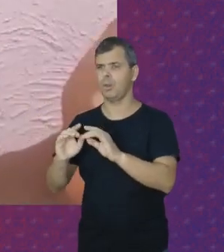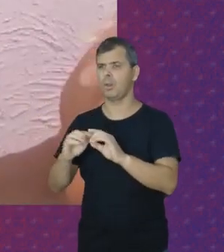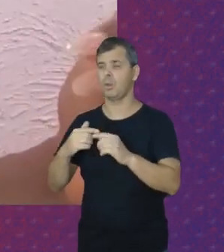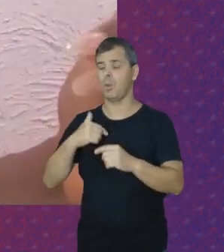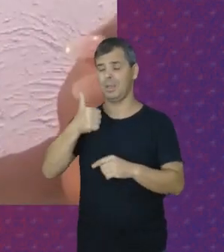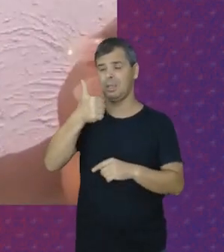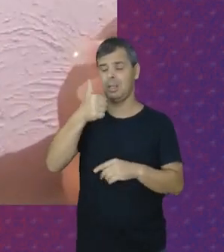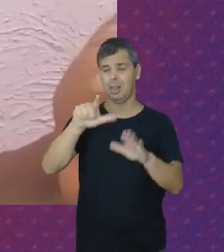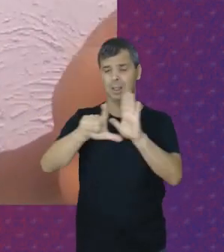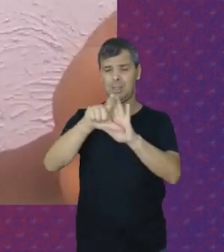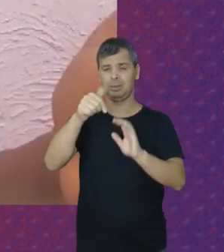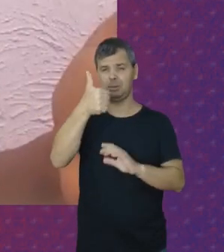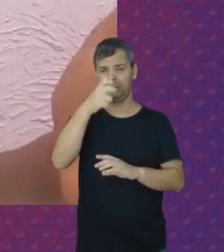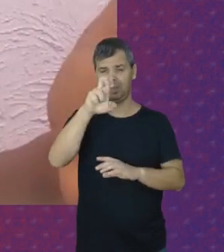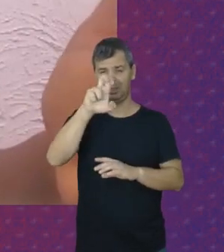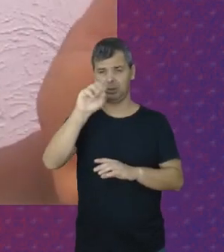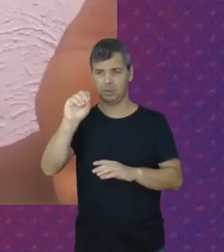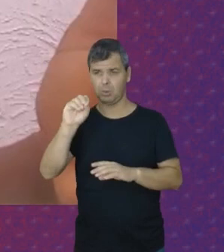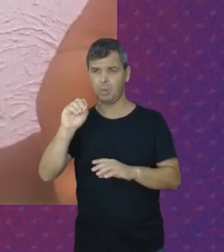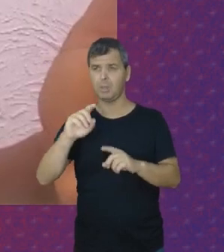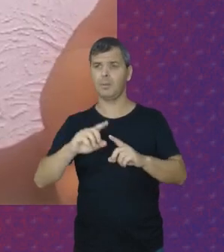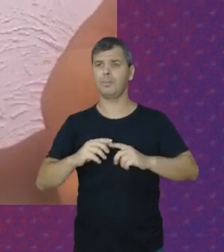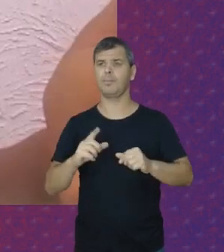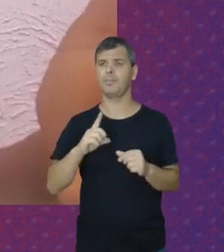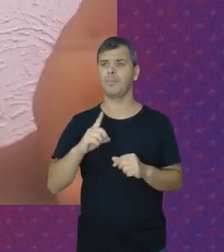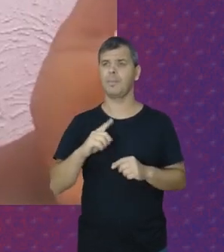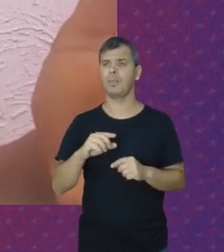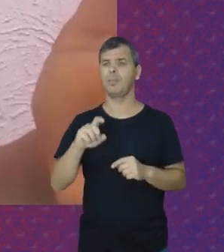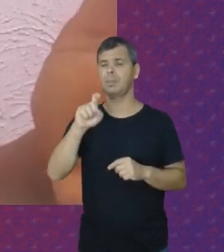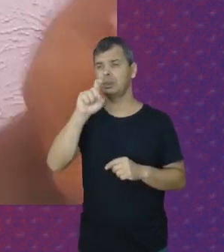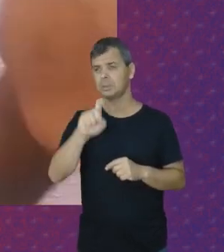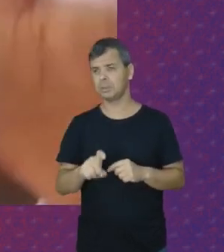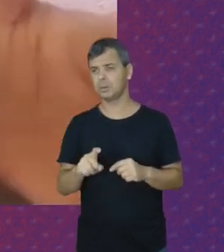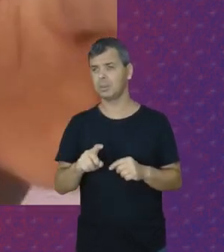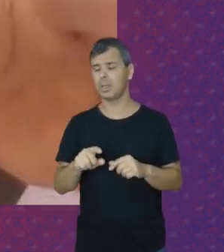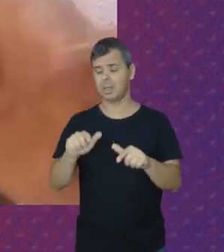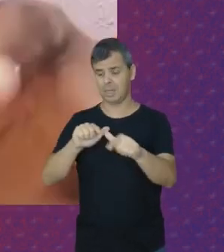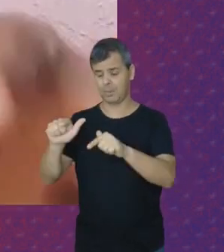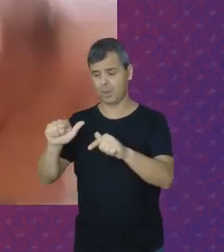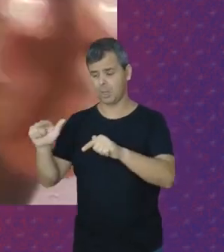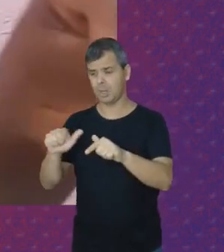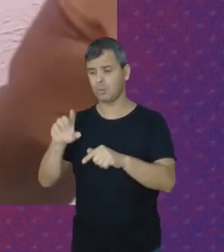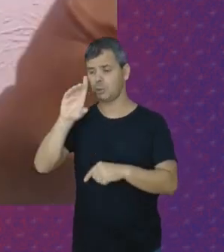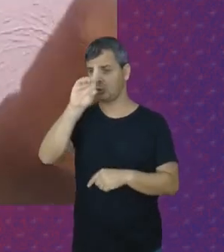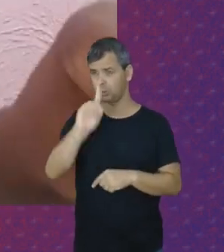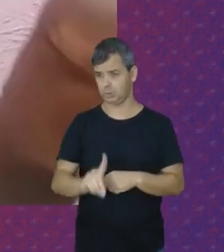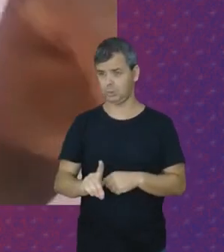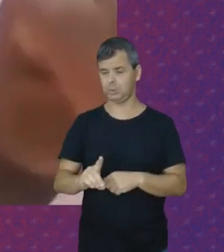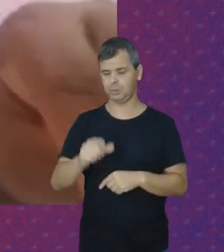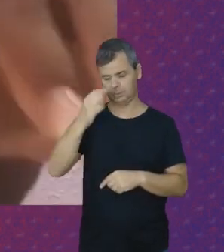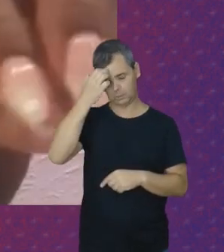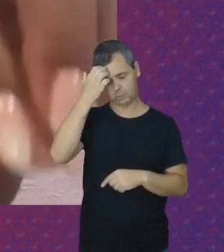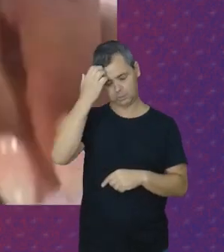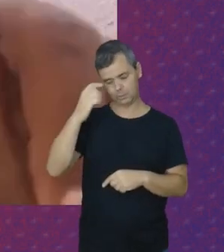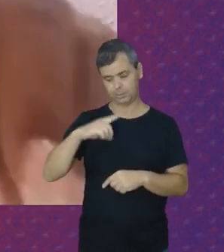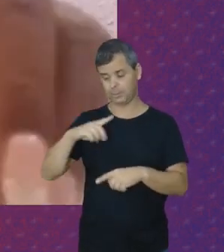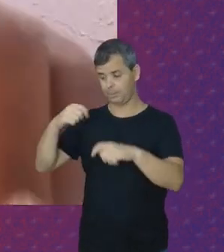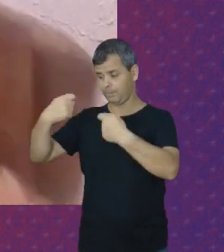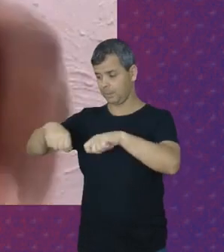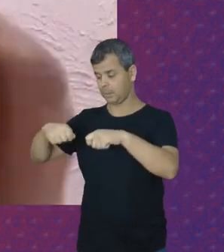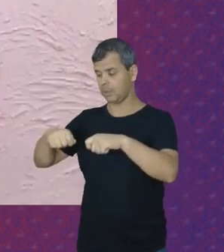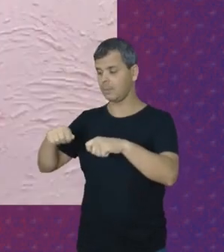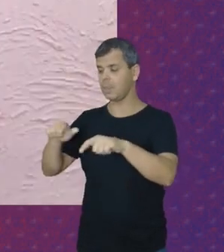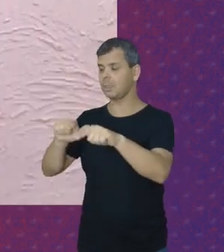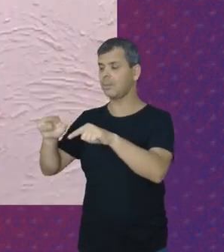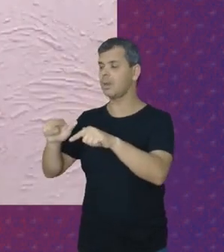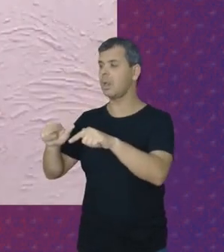Ficou aquela parte Que para ser Trabalhadora doméstica Com os direitos Tem que trabalhar Três